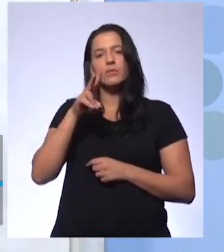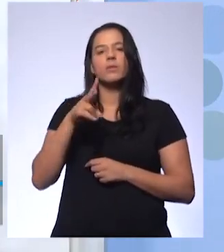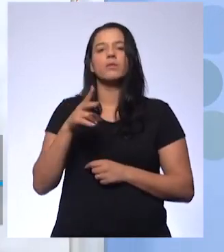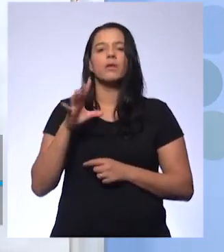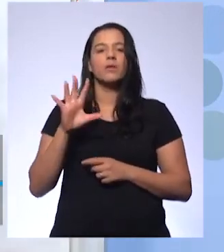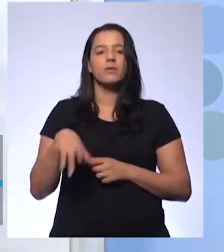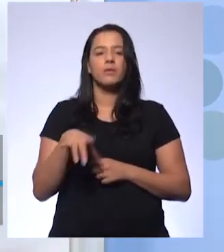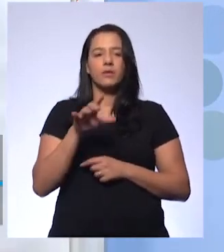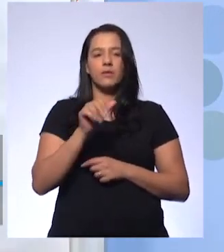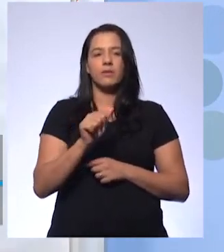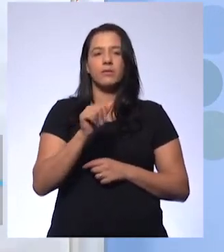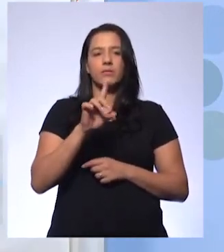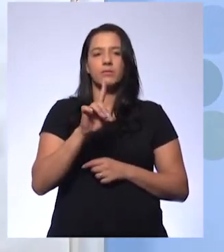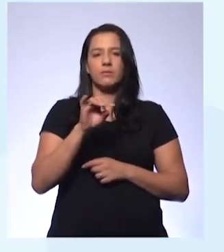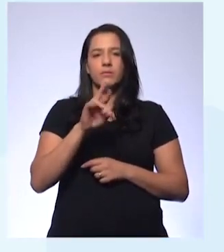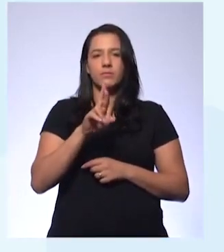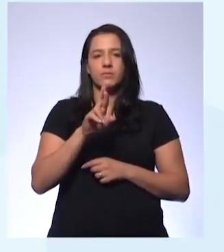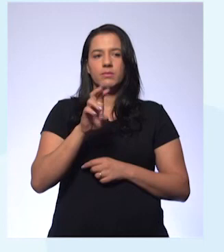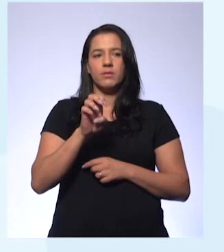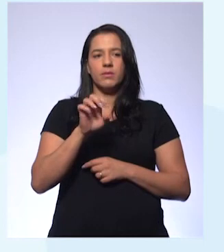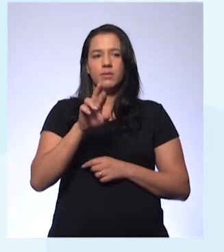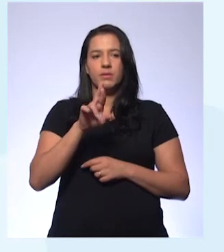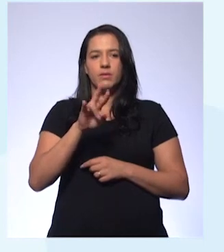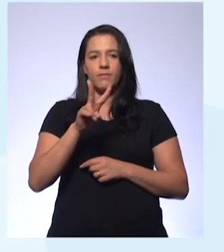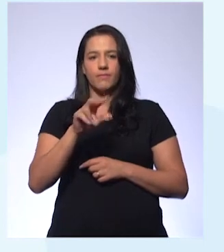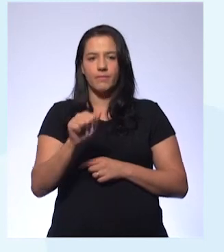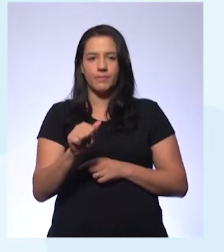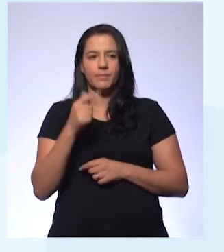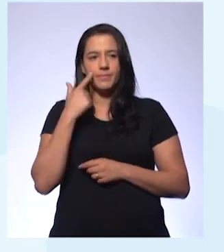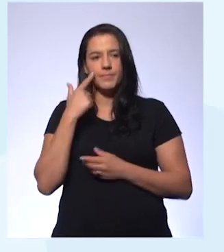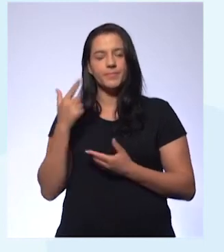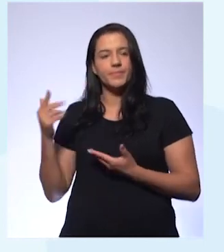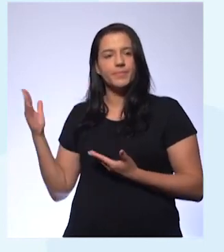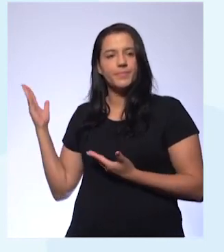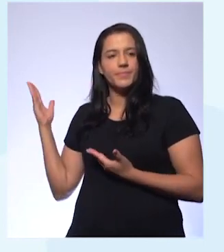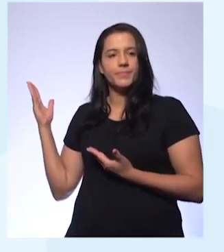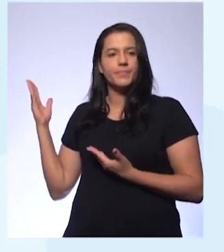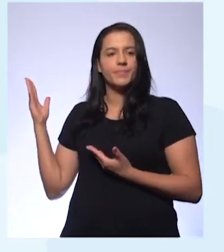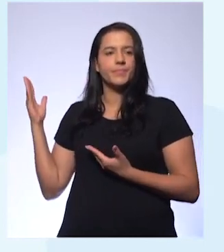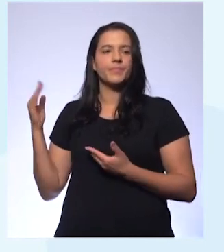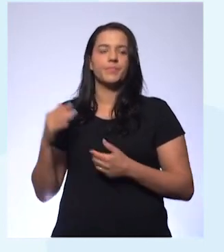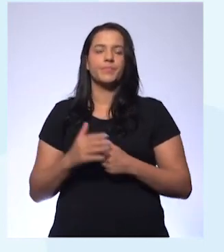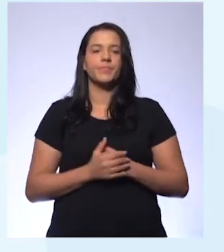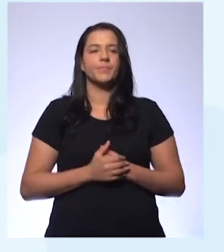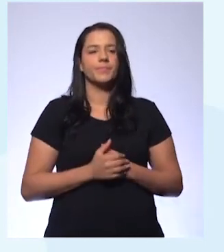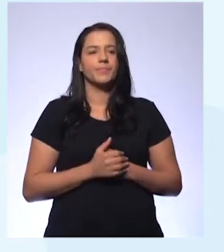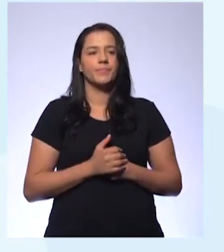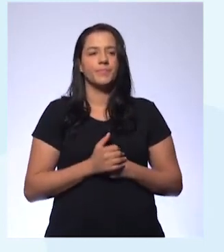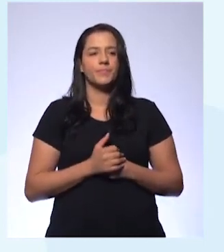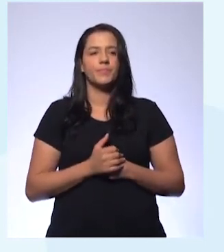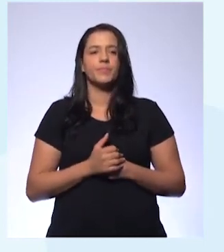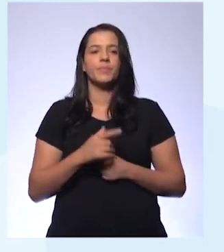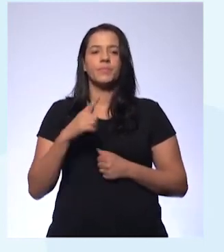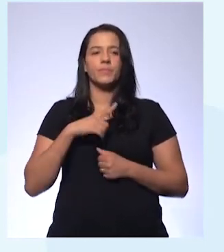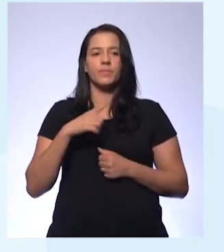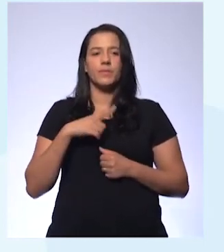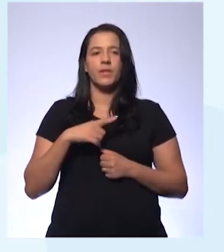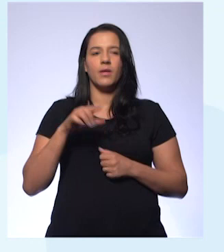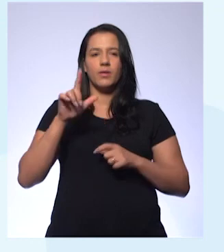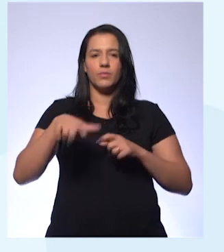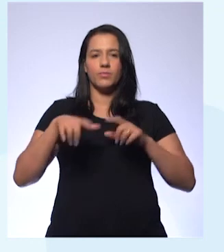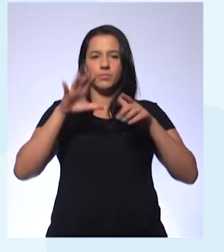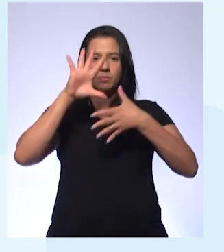continental. Vocês lembram? Vamos dar uma olhadinha aí no slide. Olha só. Você tem aí então a Pangea. Lembra?